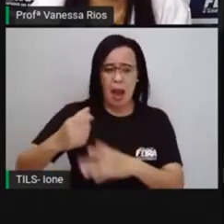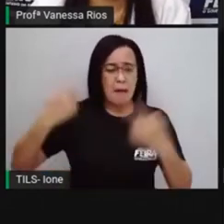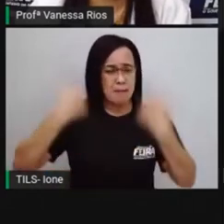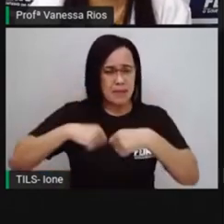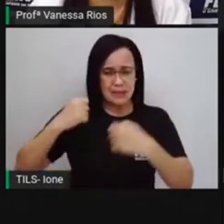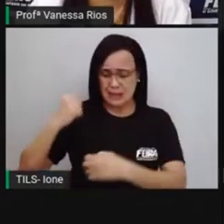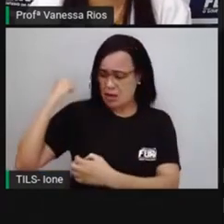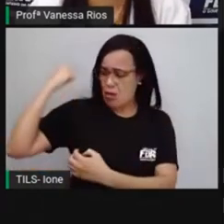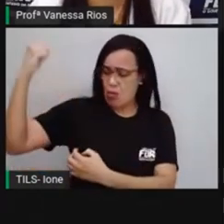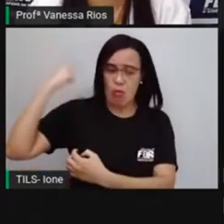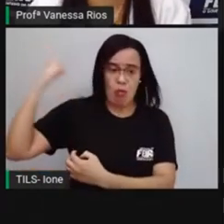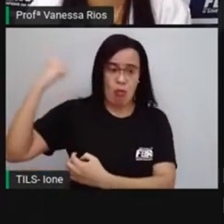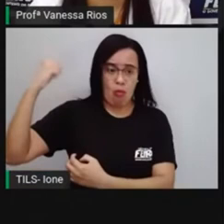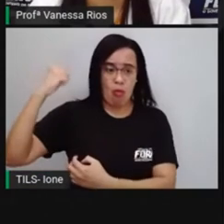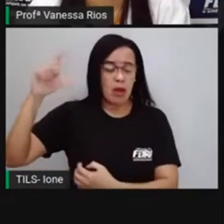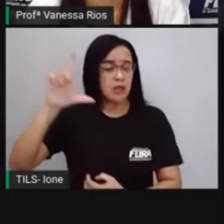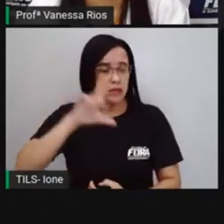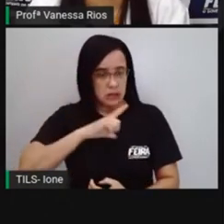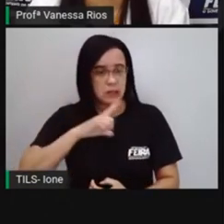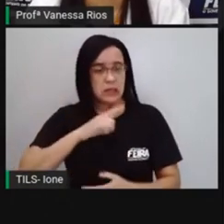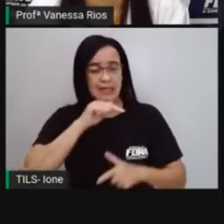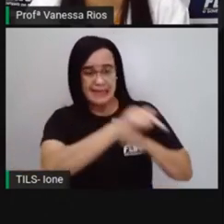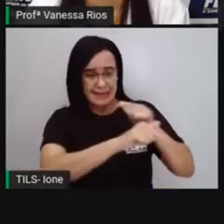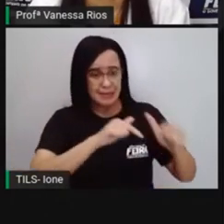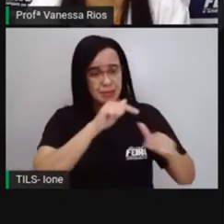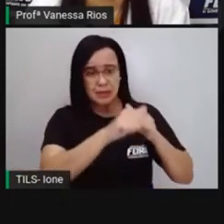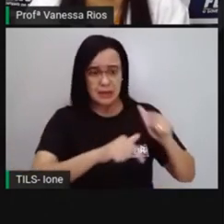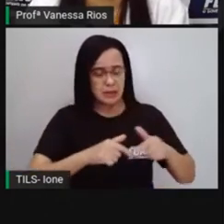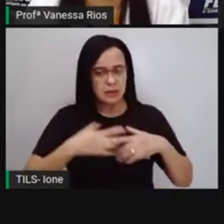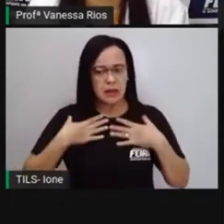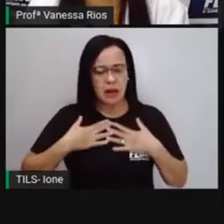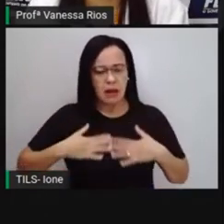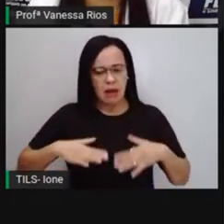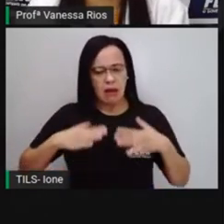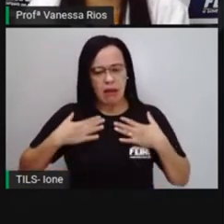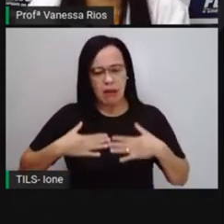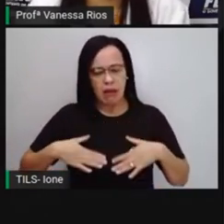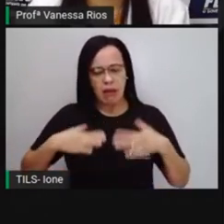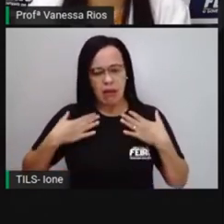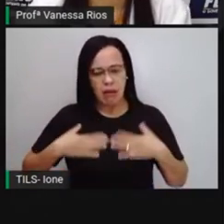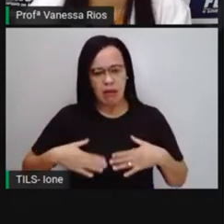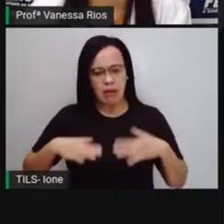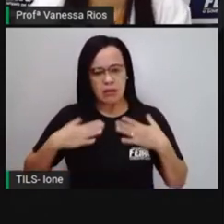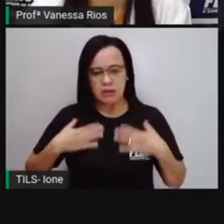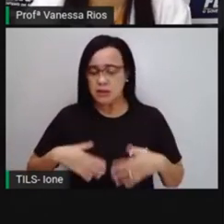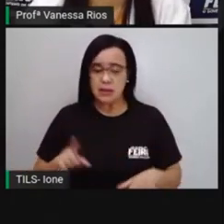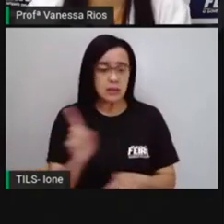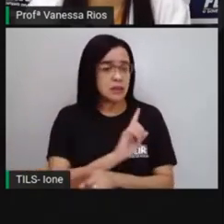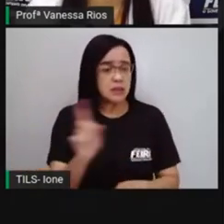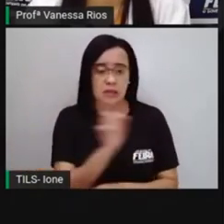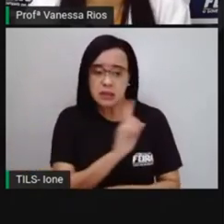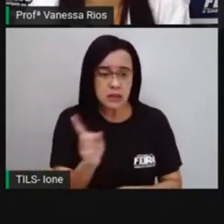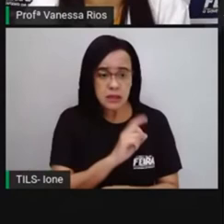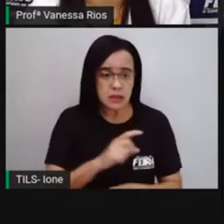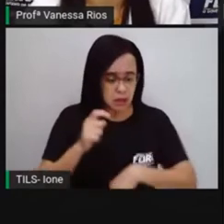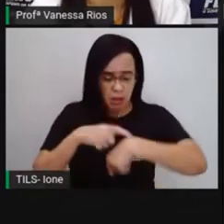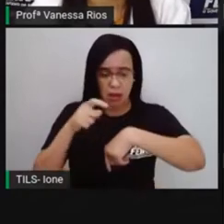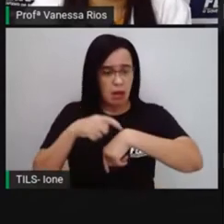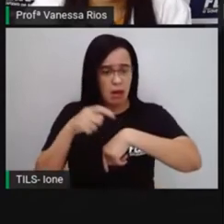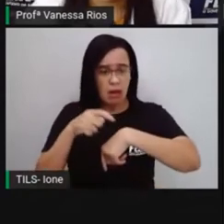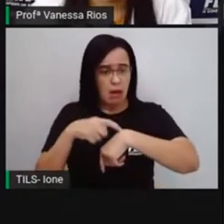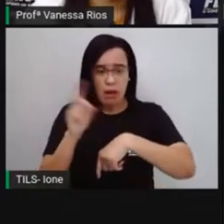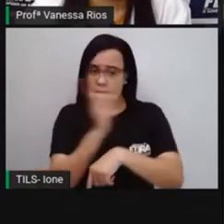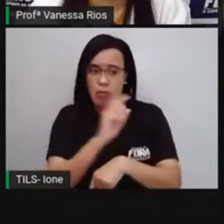muito. E assim, às vezes, os momentos de descanso eram muito pequenos em relação a quantas horas eles